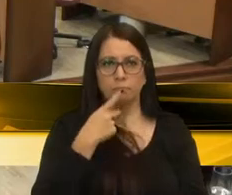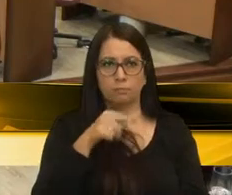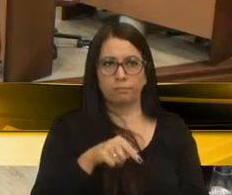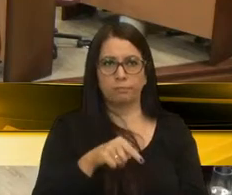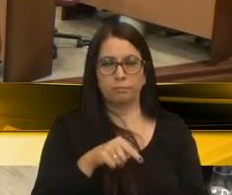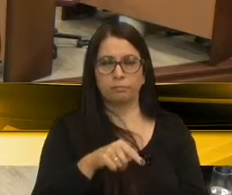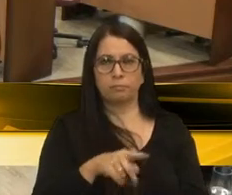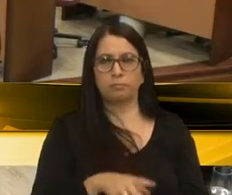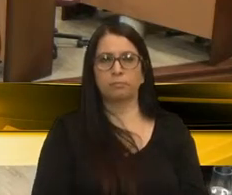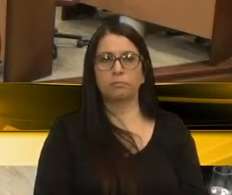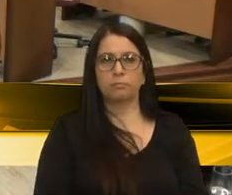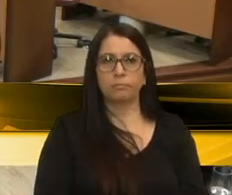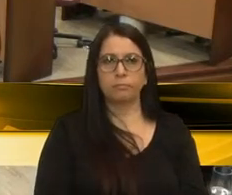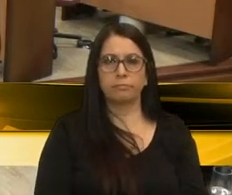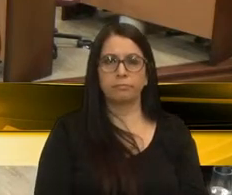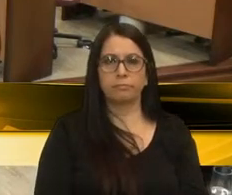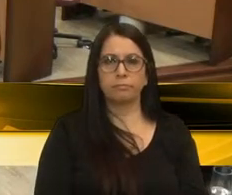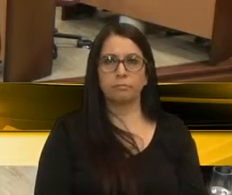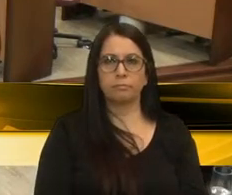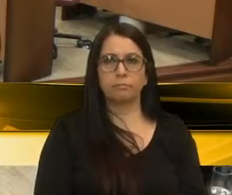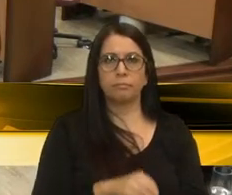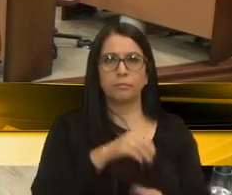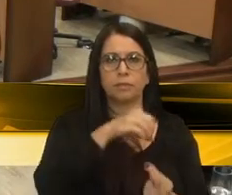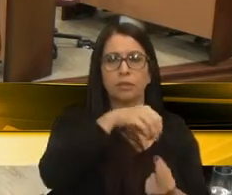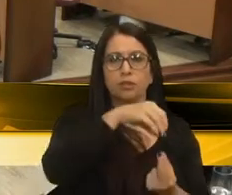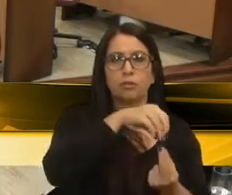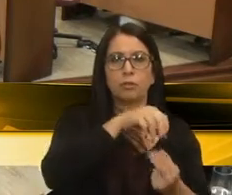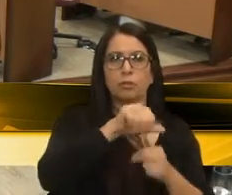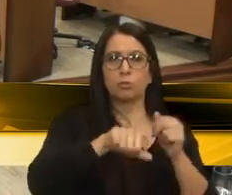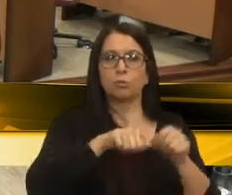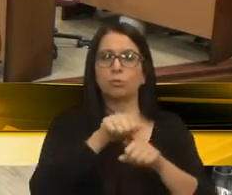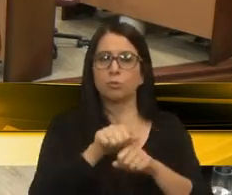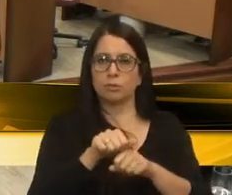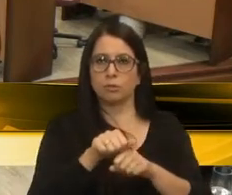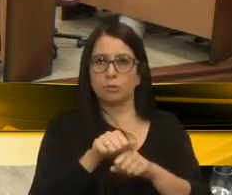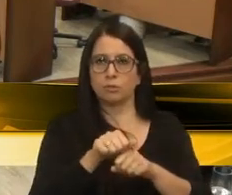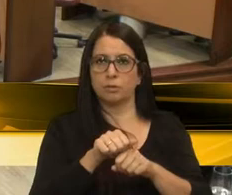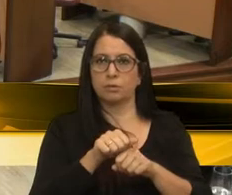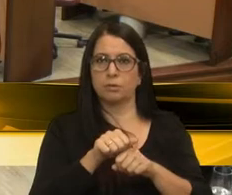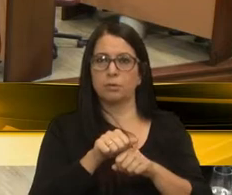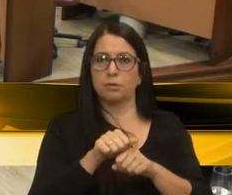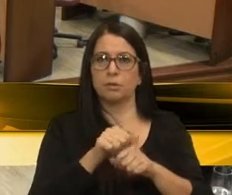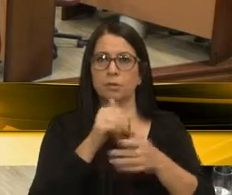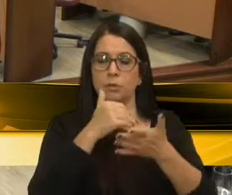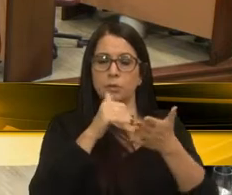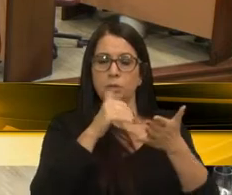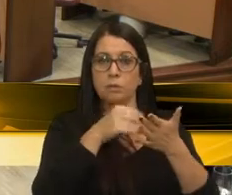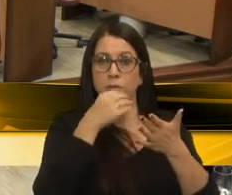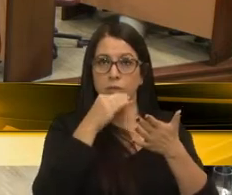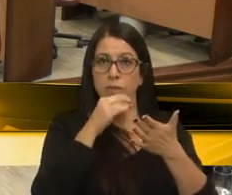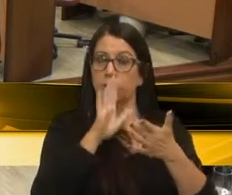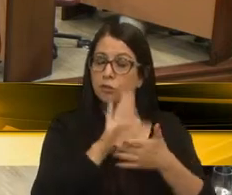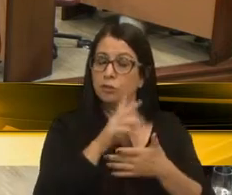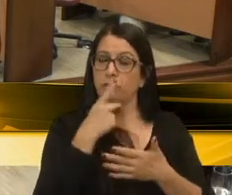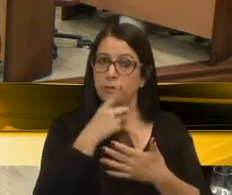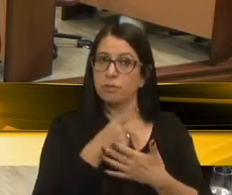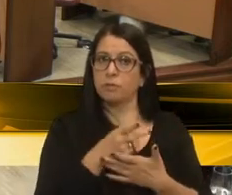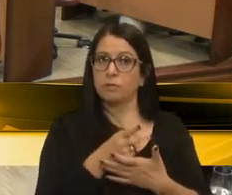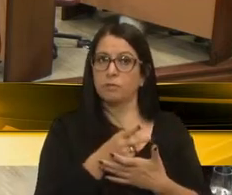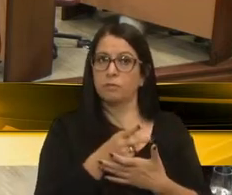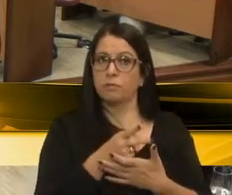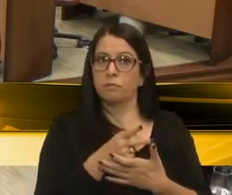Pese que a questão da RGE, da mudança de ser escritório do Caxi do Sul, mas temos que deixar registrado